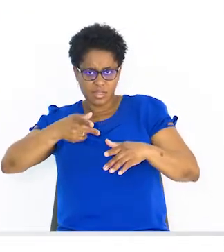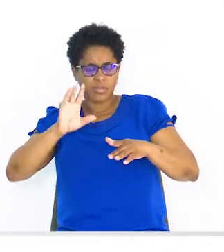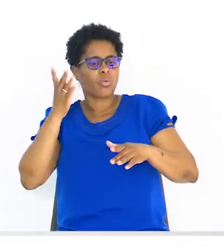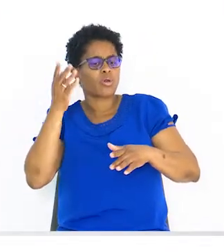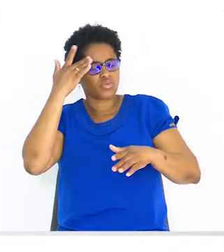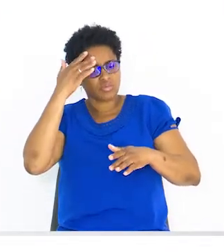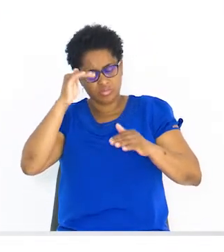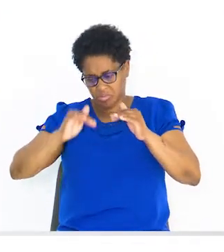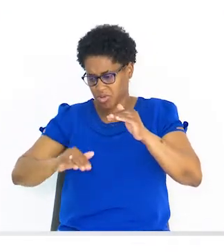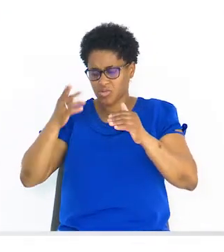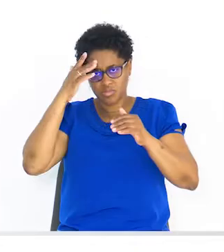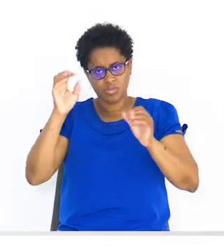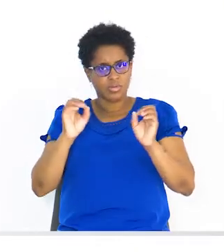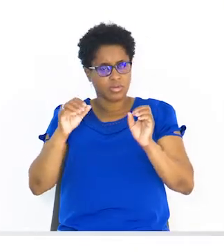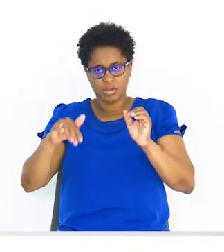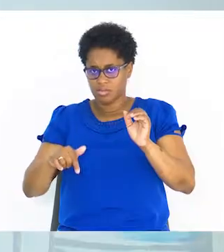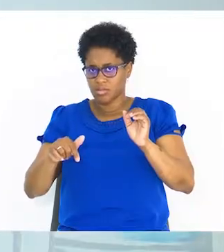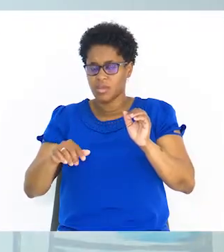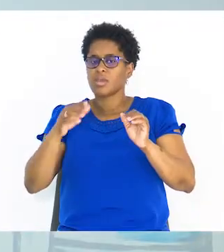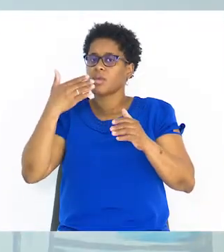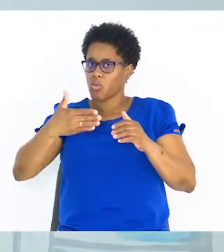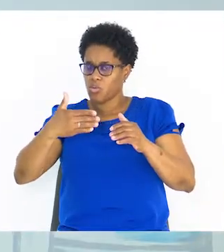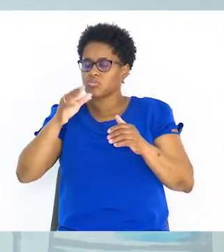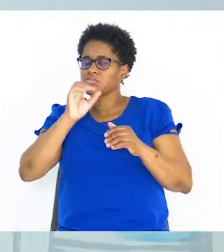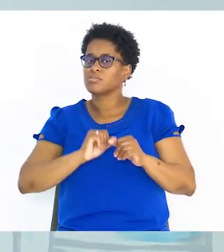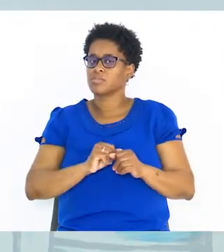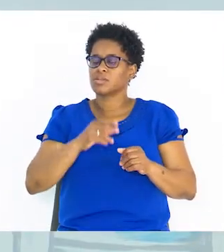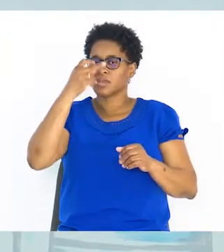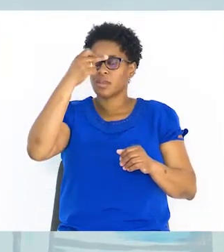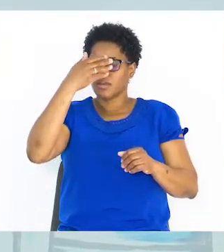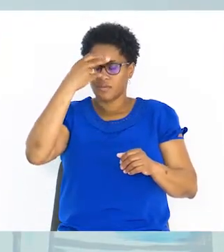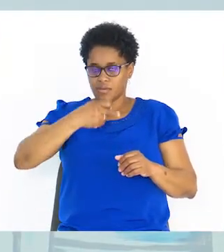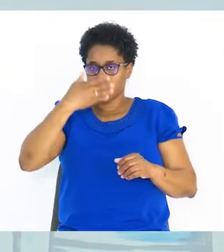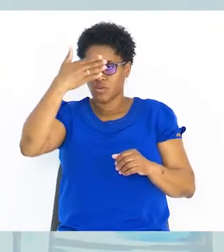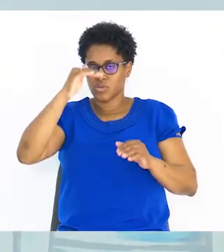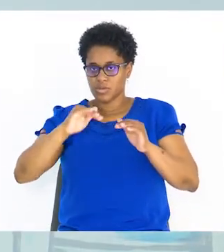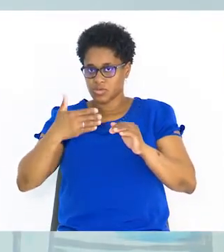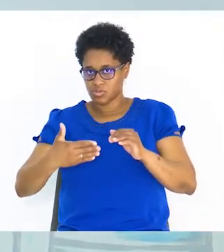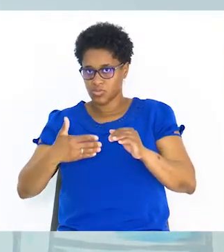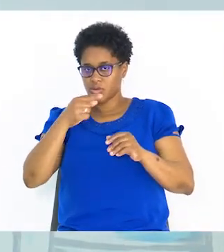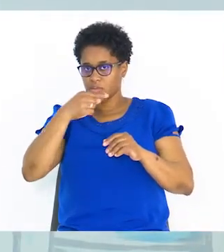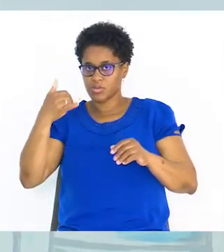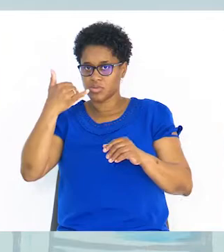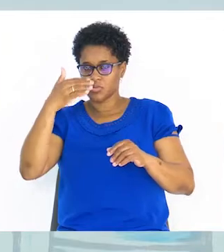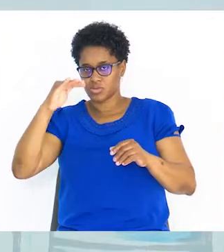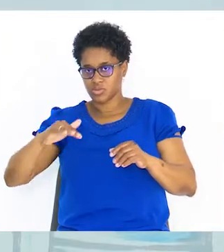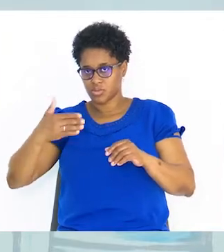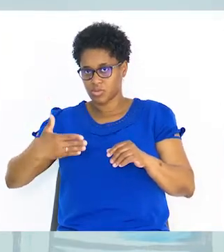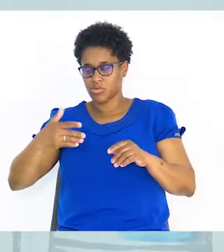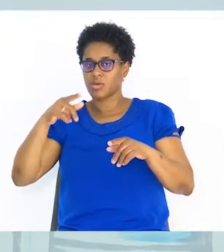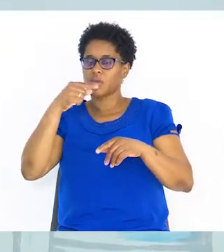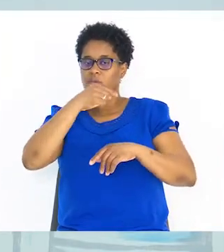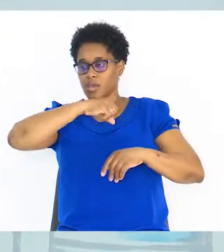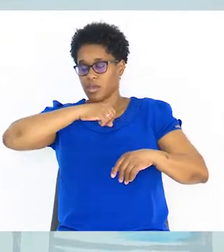não tem denominador, o seu denominador é 1. Fica 1 sobre 1 menos 2 sobre 1